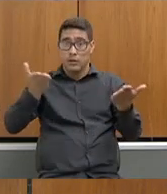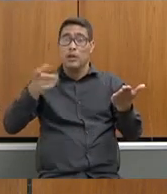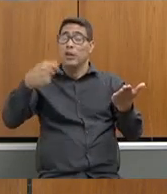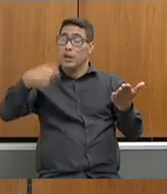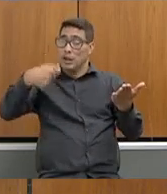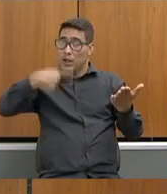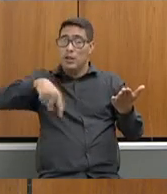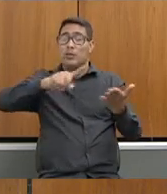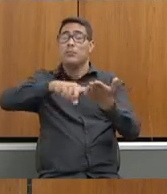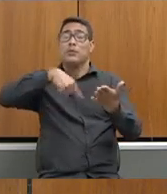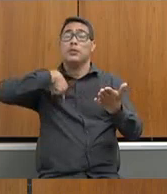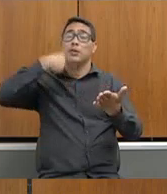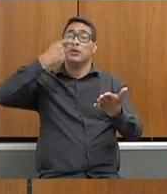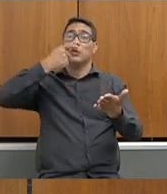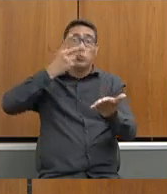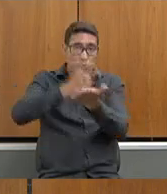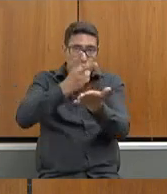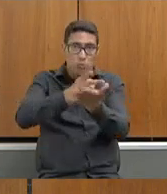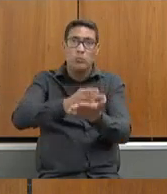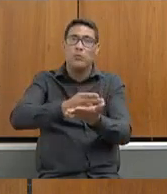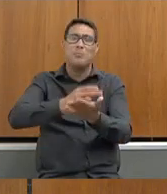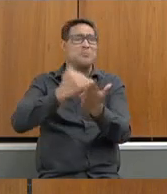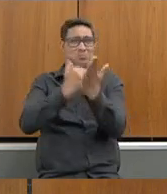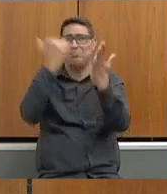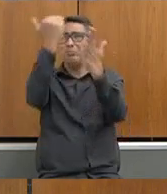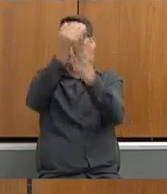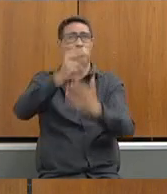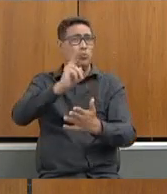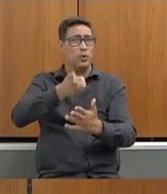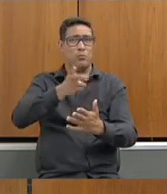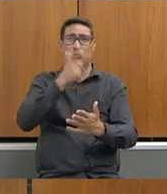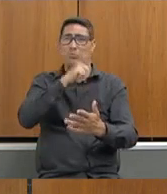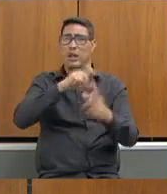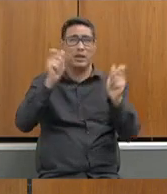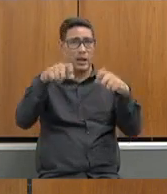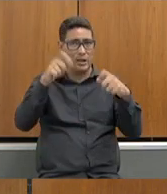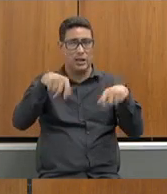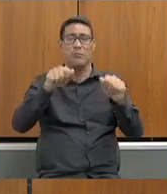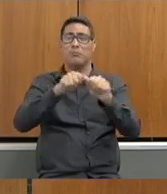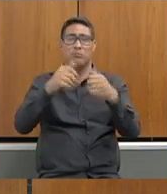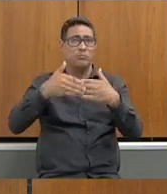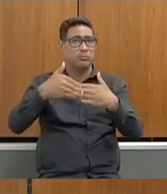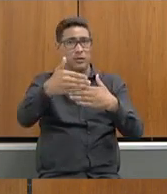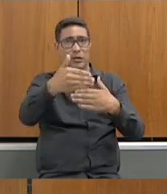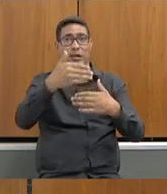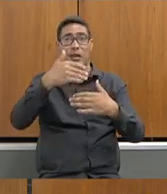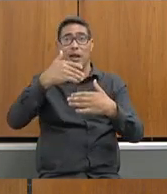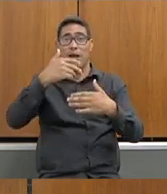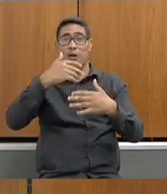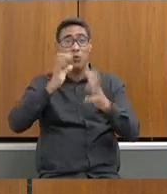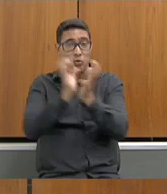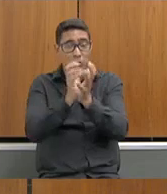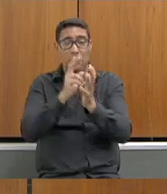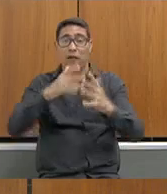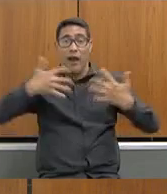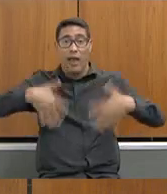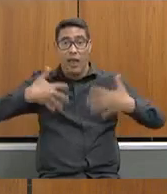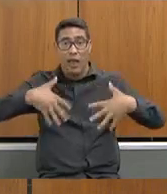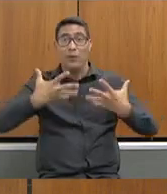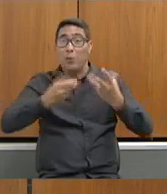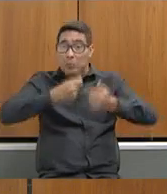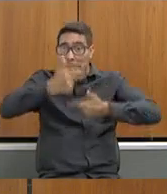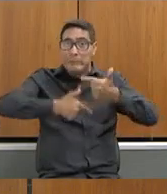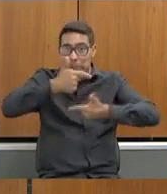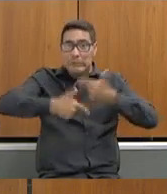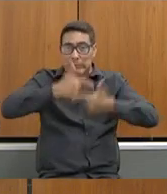seriedade, mais duas mil, dá para fazer. A equipe que vai ficar um pouquinho de cabelo em pé, porque é muito serviço, mas a gente